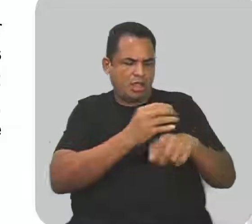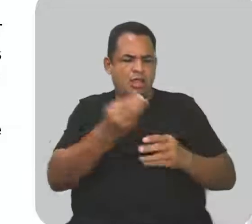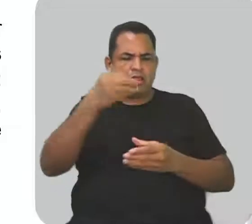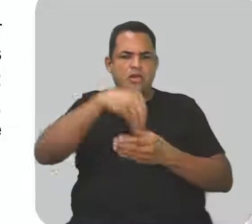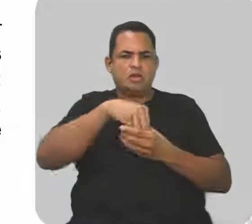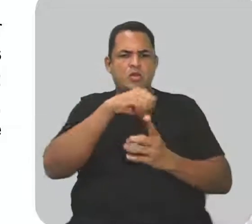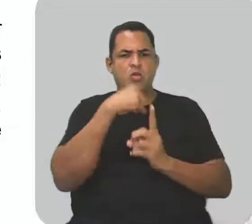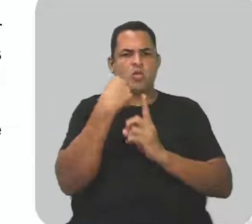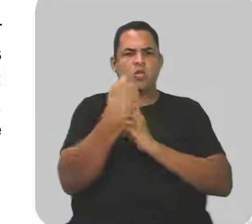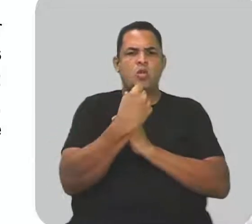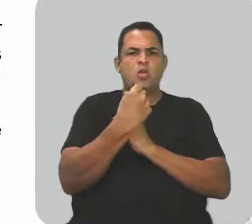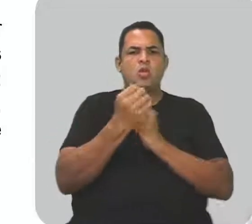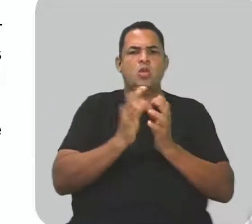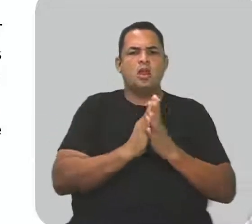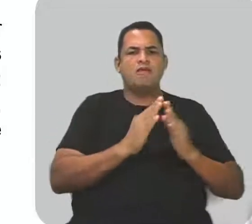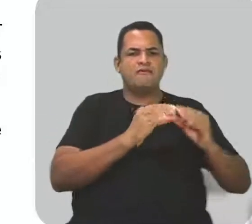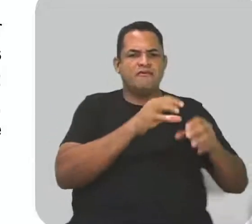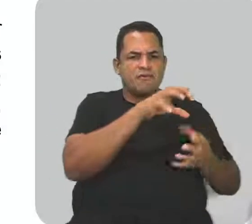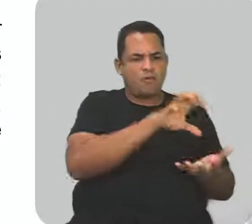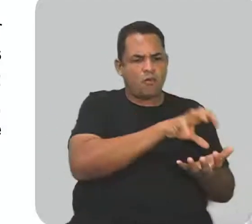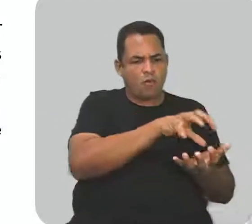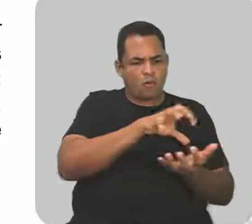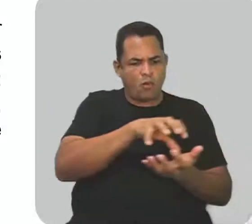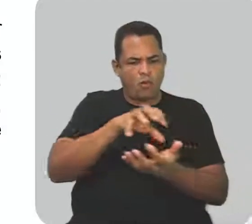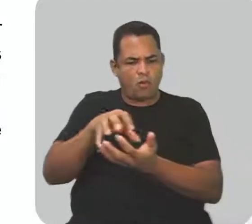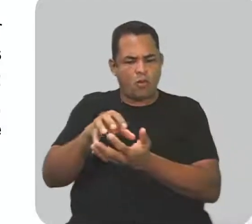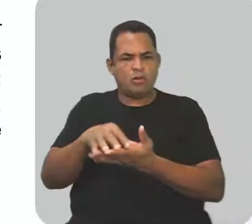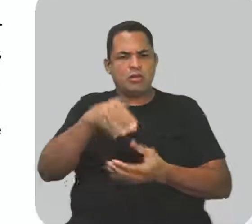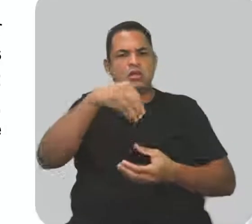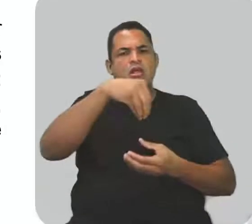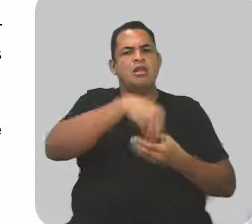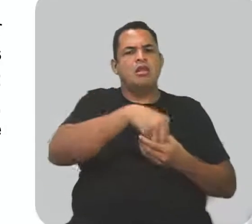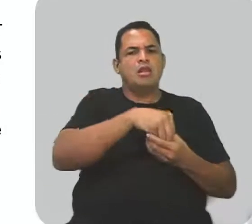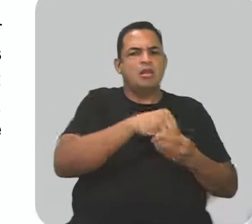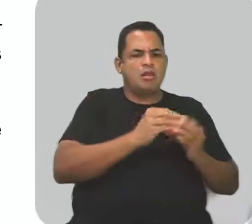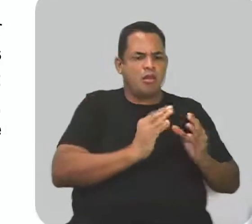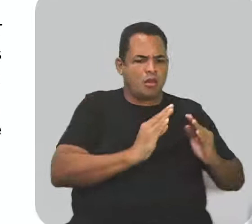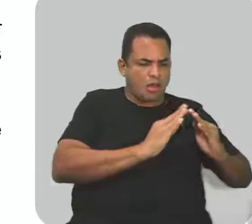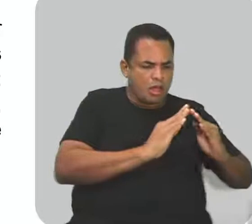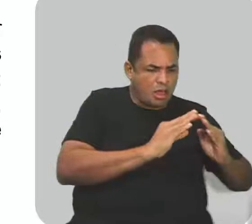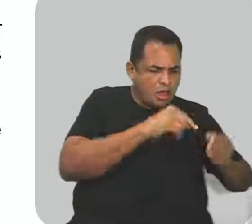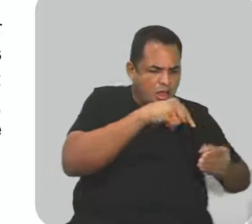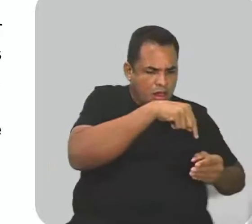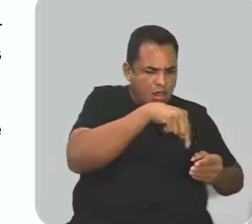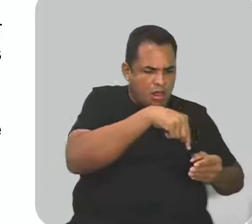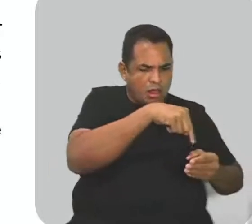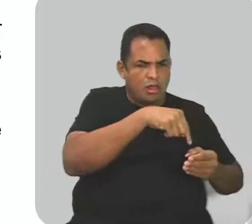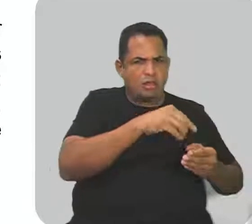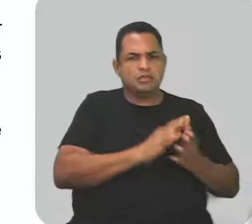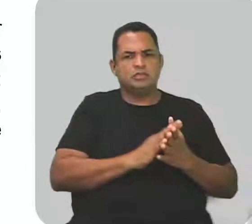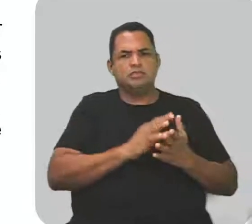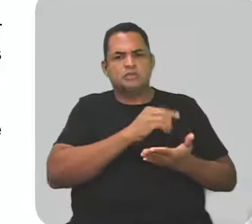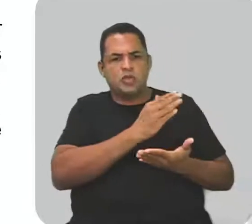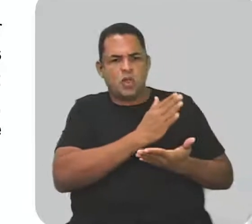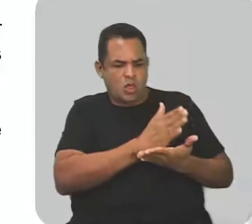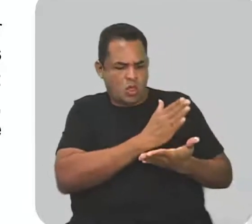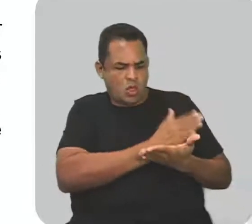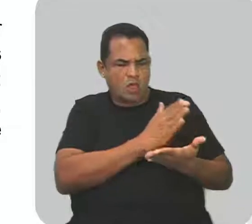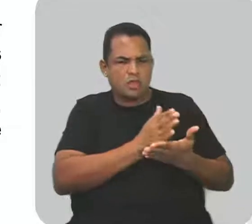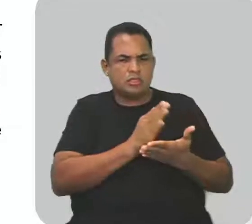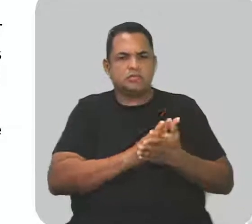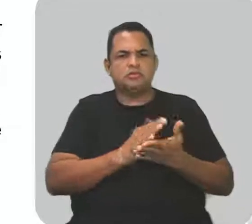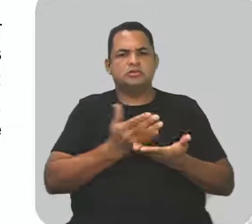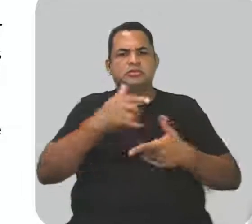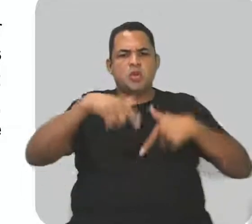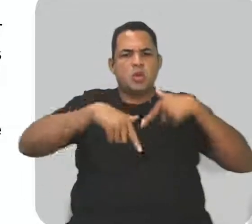elas vivem em colônias. Dentro do ninho, as tarefas são divididas entre as castas e